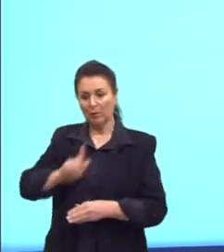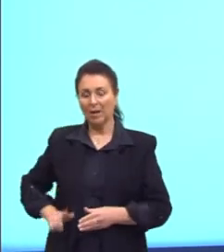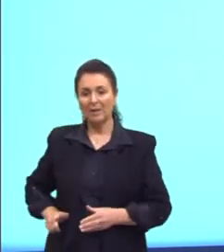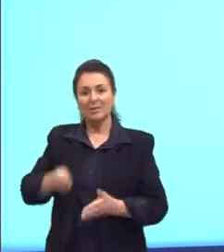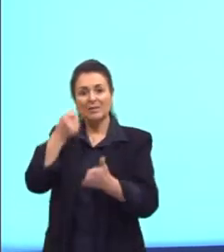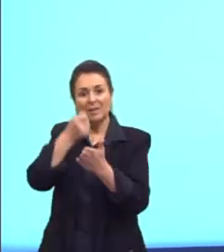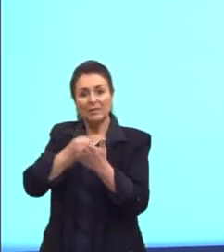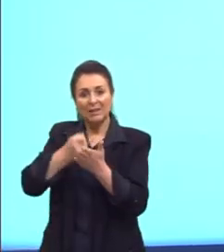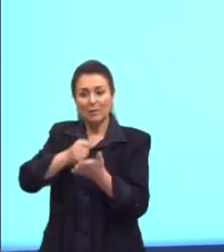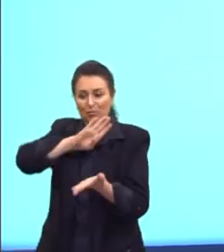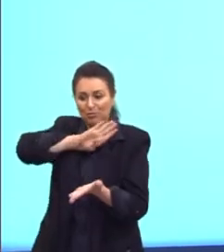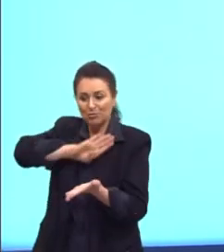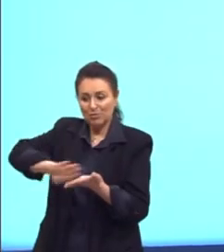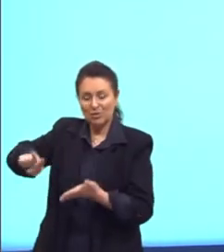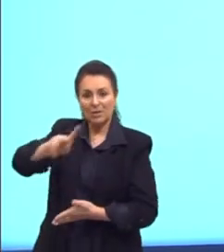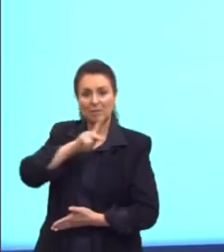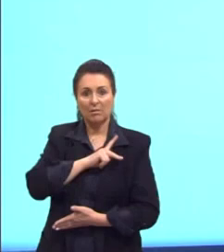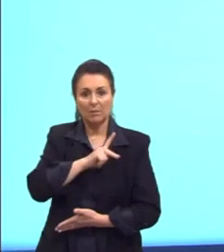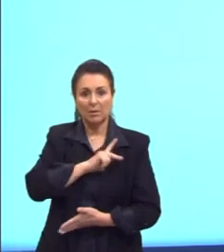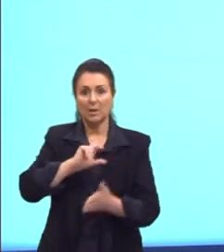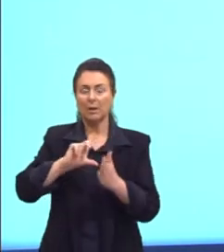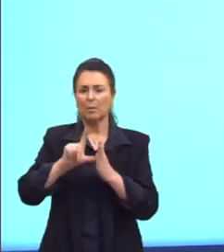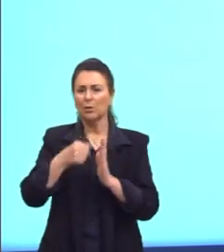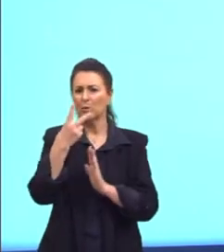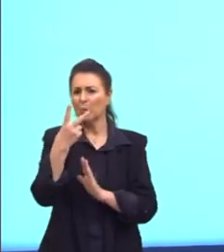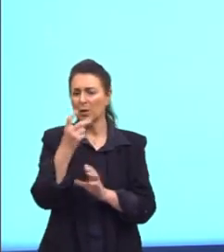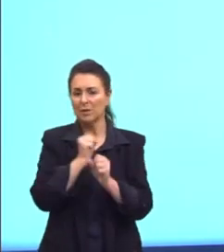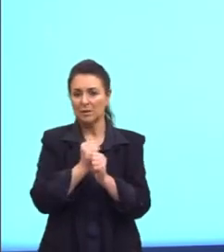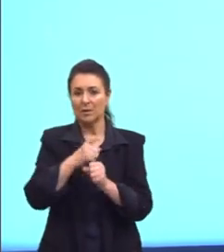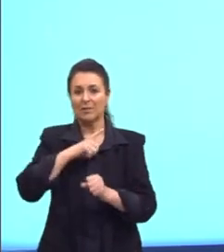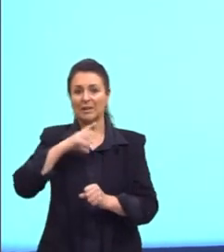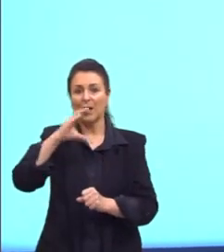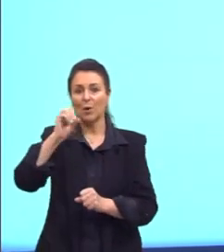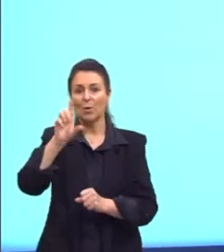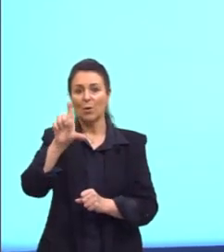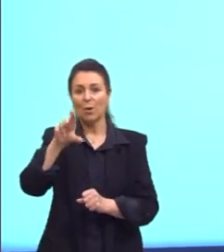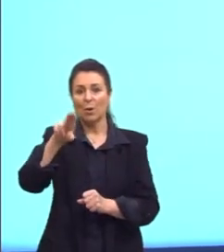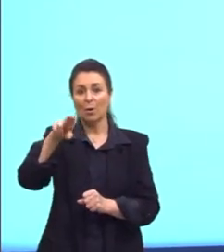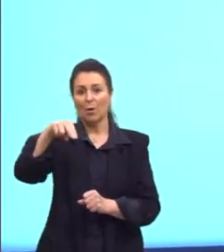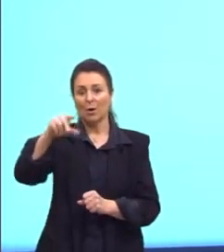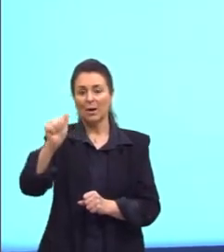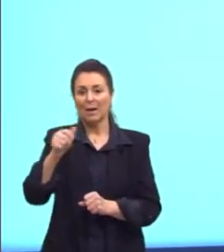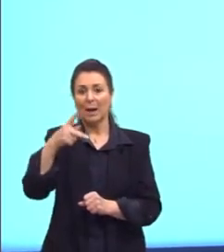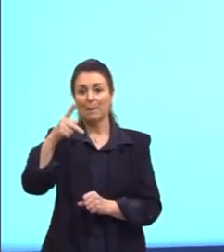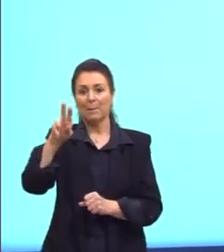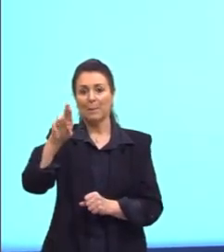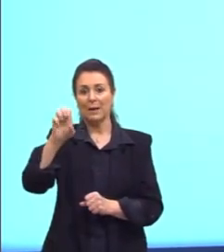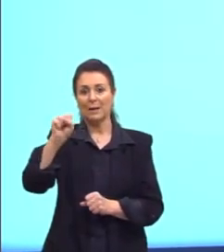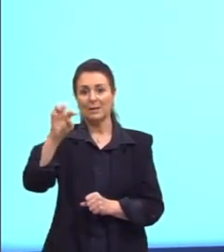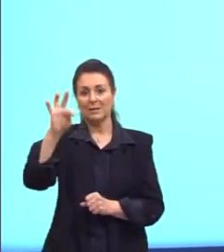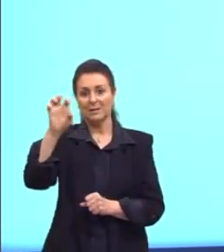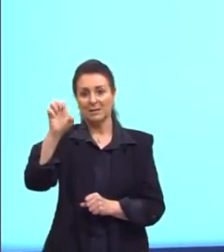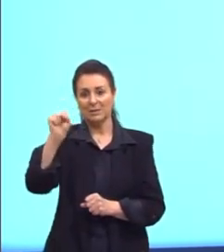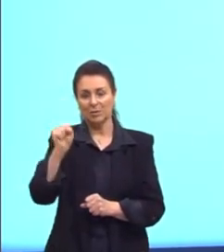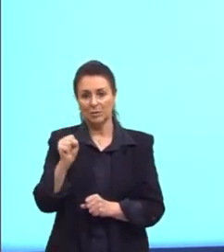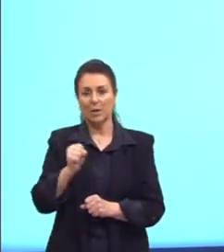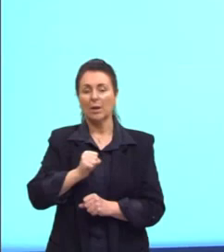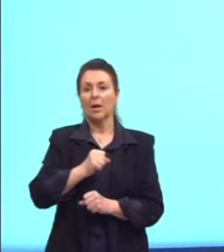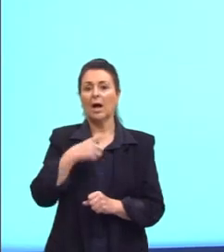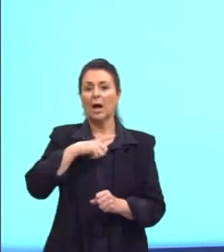o presidente. Dois anos depois, vai ter a coluna Prestes, no Brasil, em 1824 até